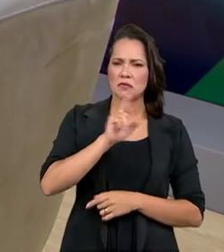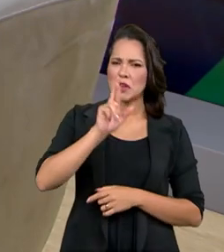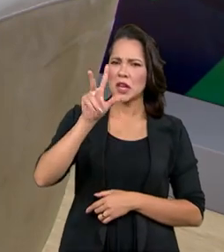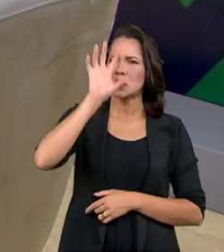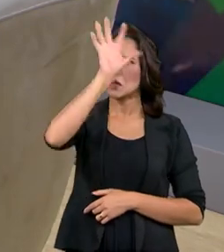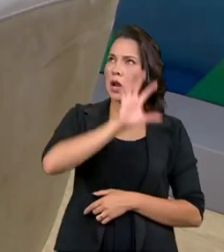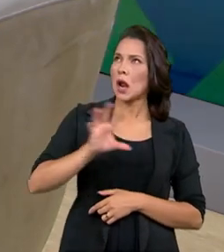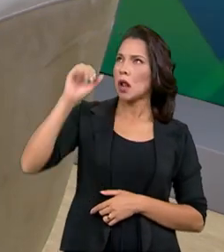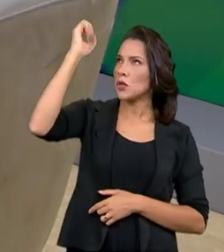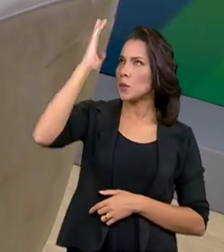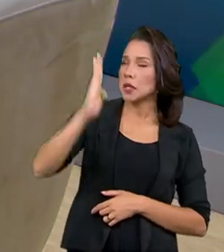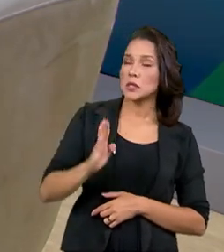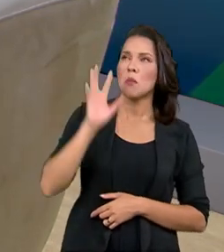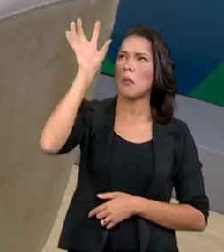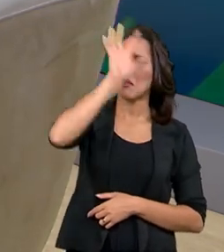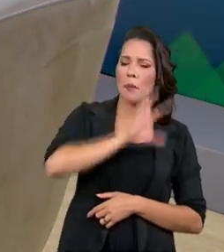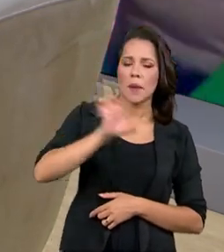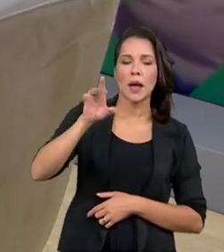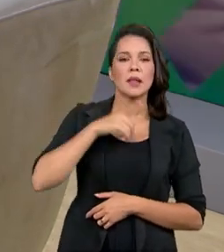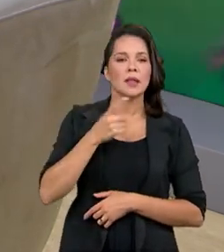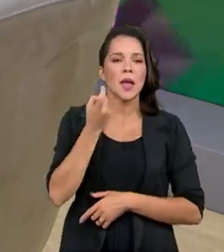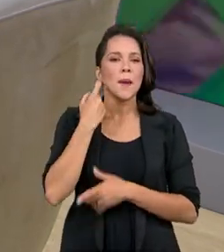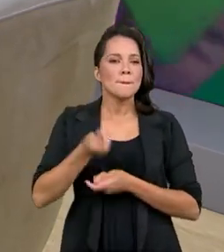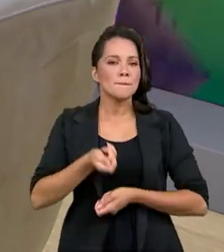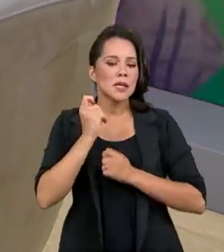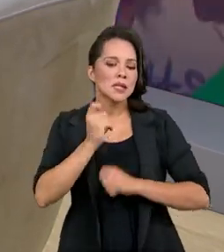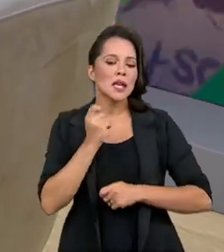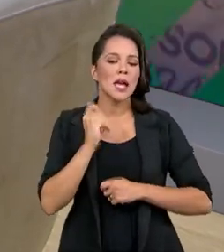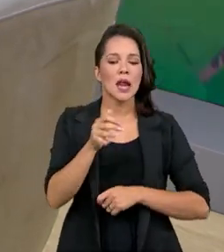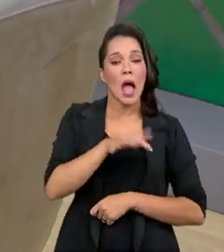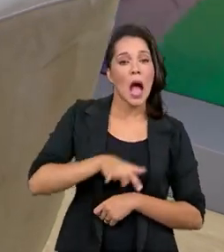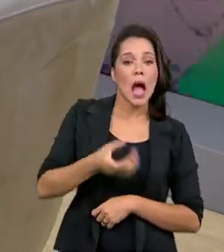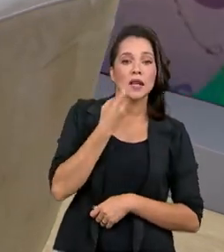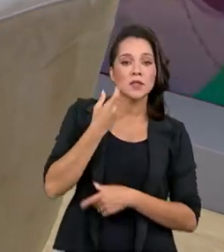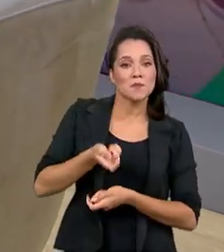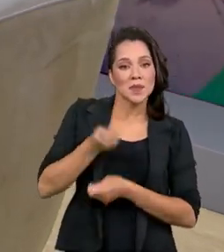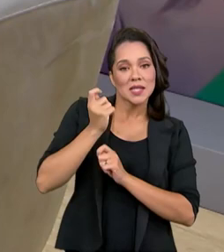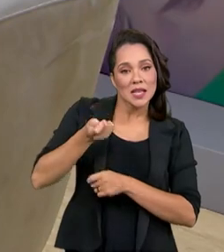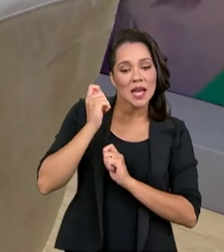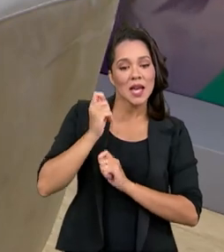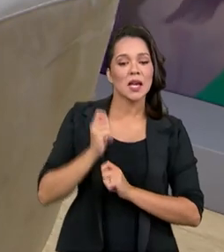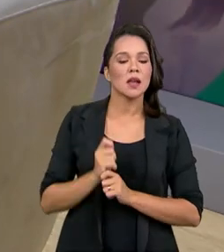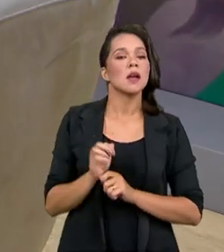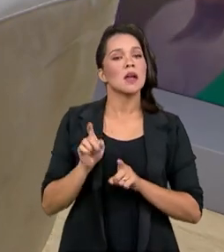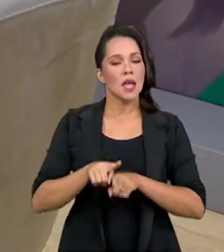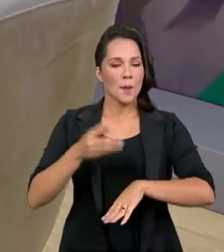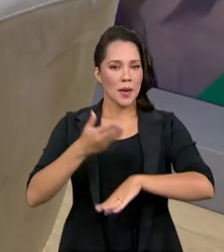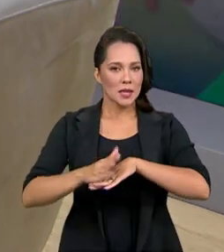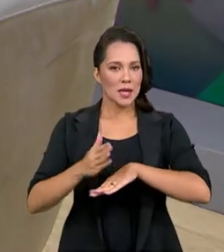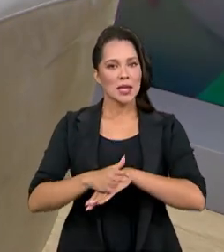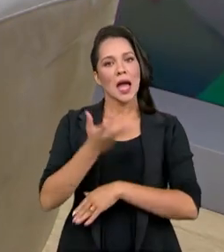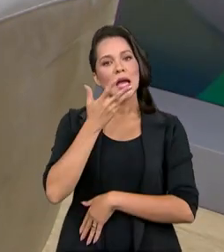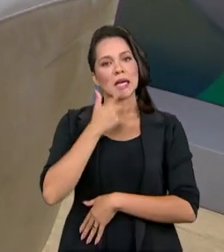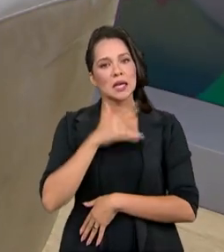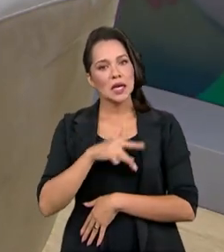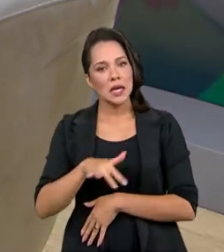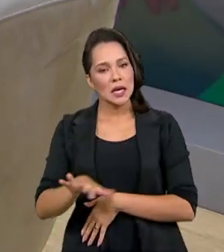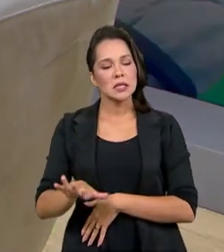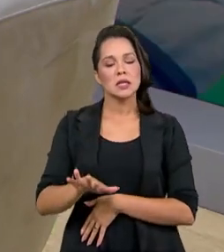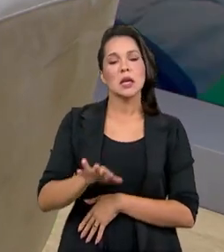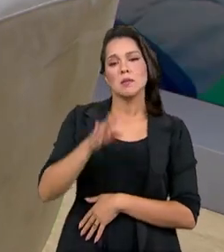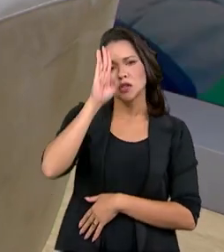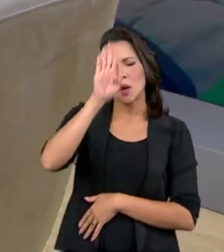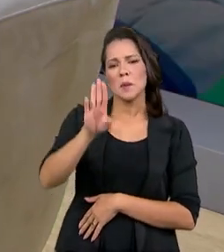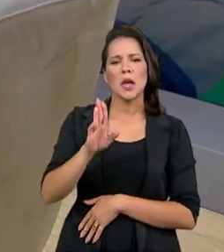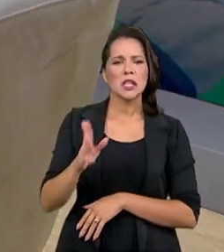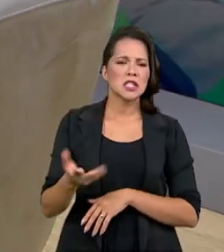hoje, por exemplo, nós temos projetos em pesqueira, que trabalha com recuperação e capacitação de crianças, principalmente aquelas